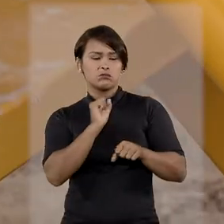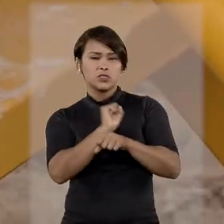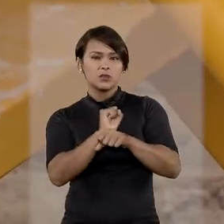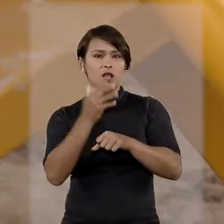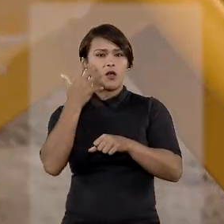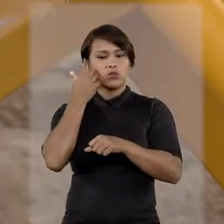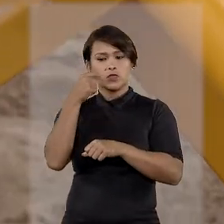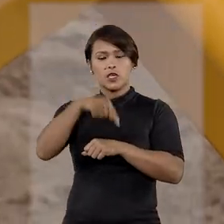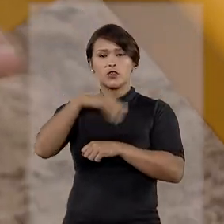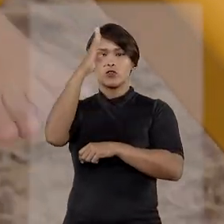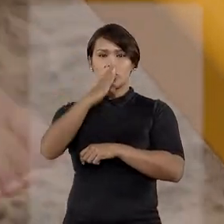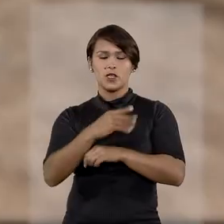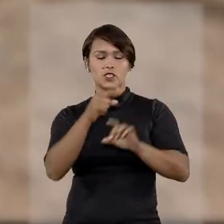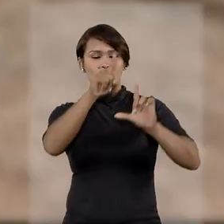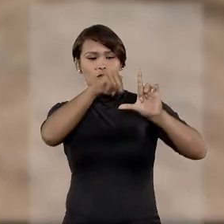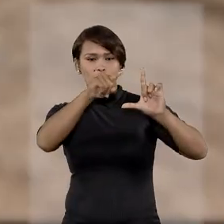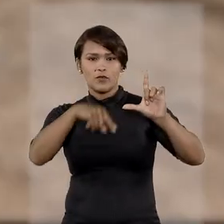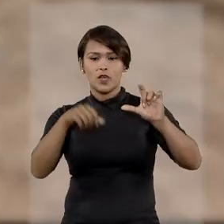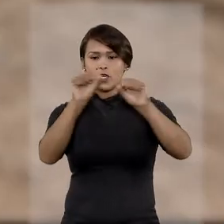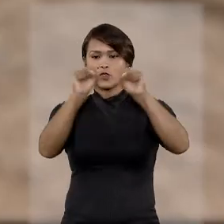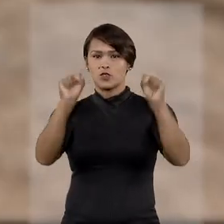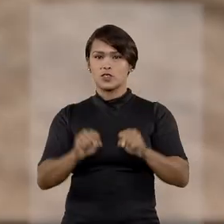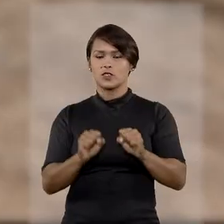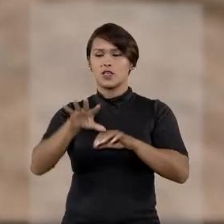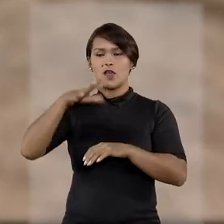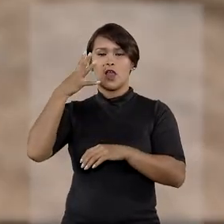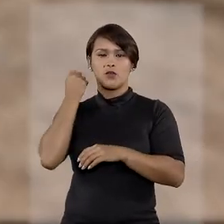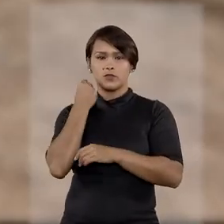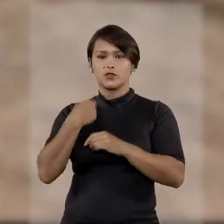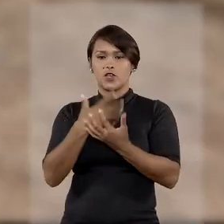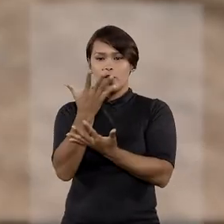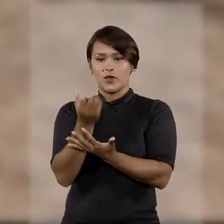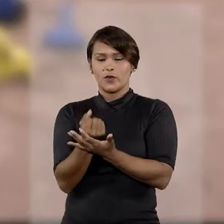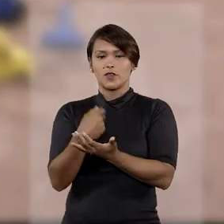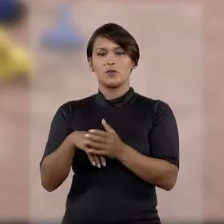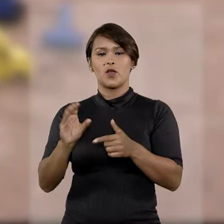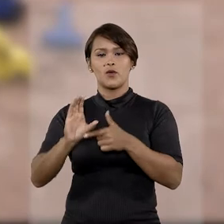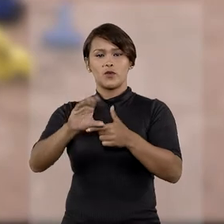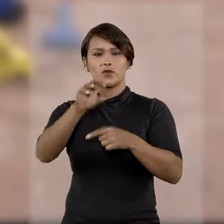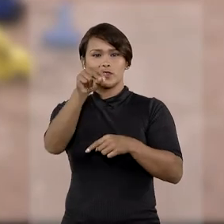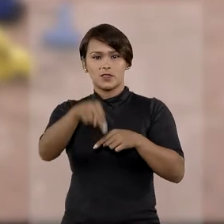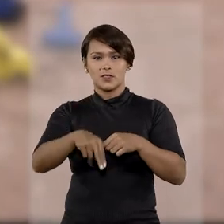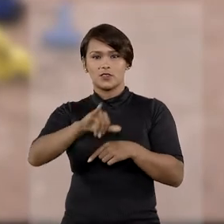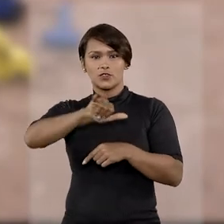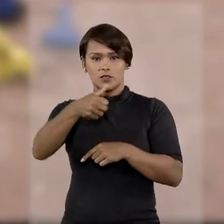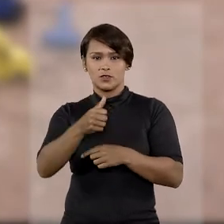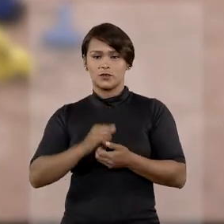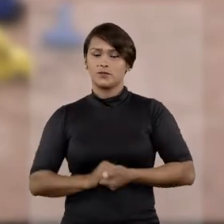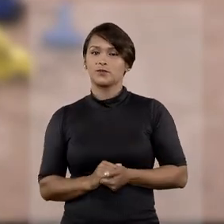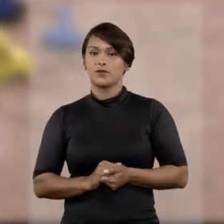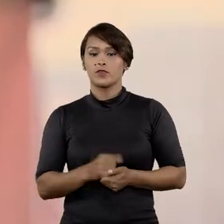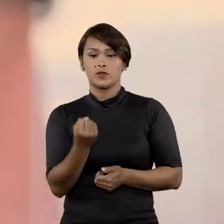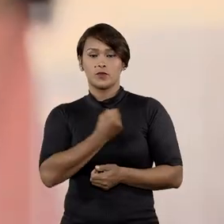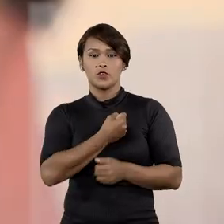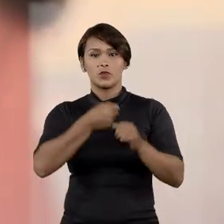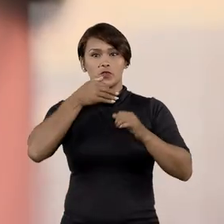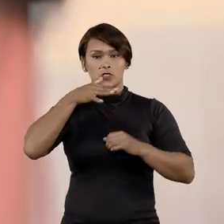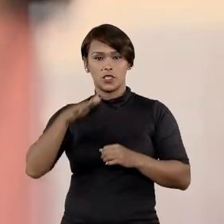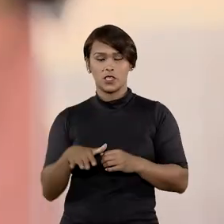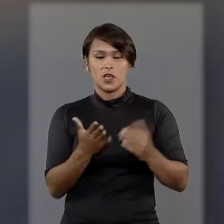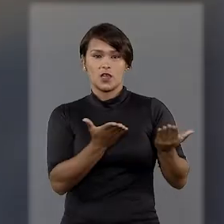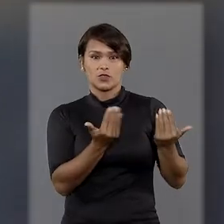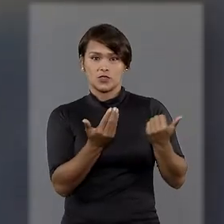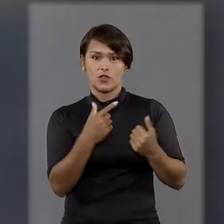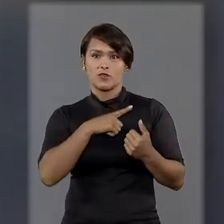para adoção no Brasil segundo os dados do Sistema Nacional de Adoção e Acolhimento do Conselho Nacional de Justiça. O número de